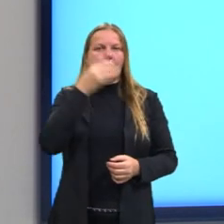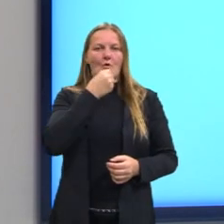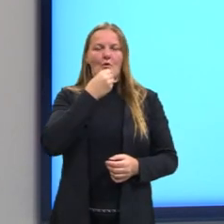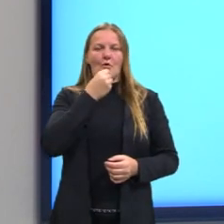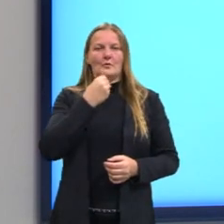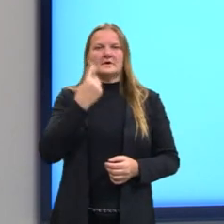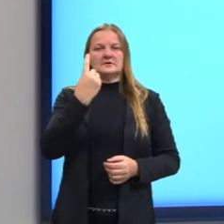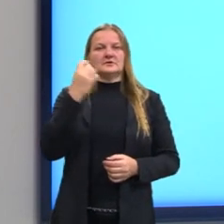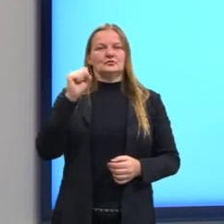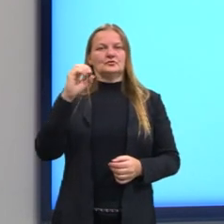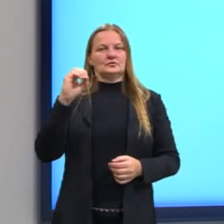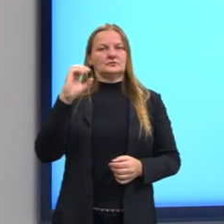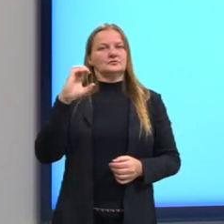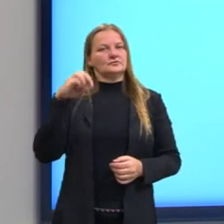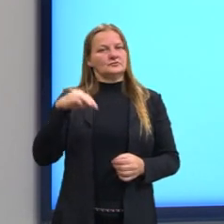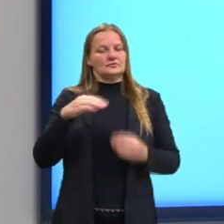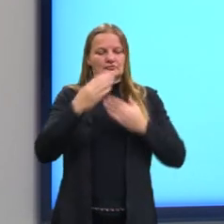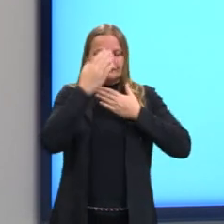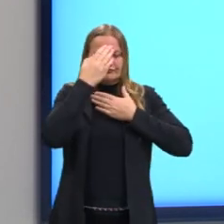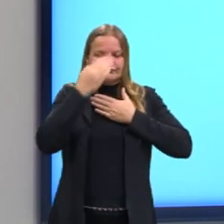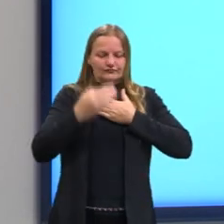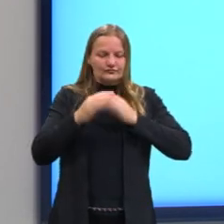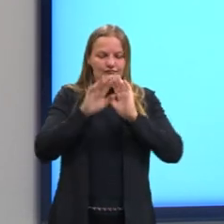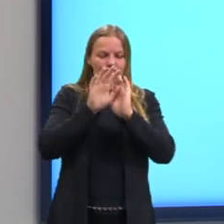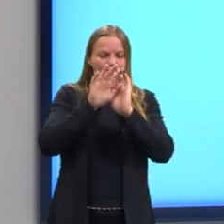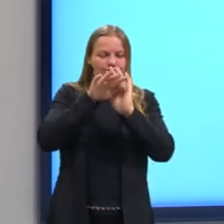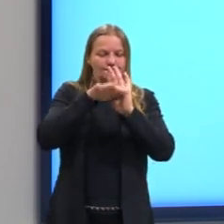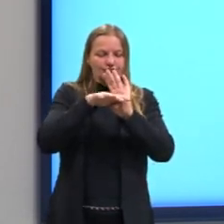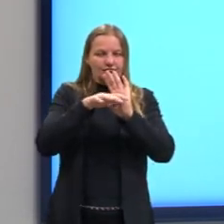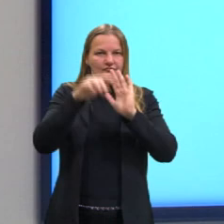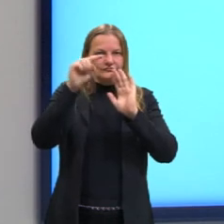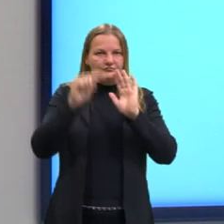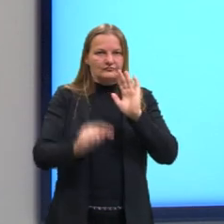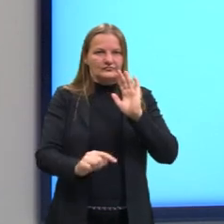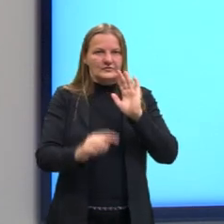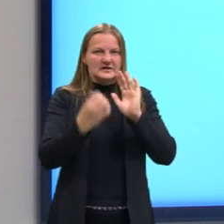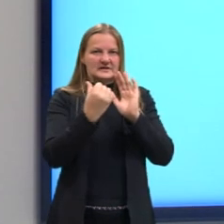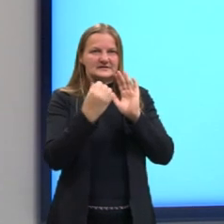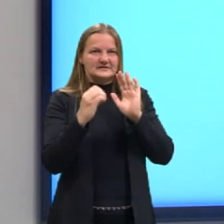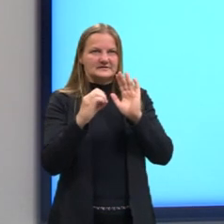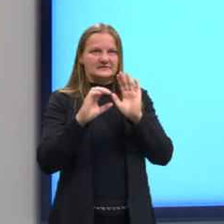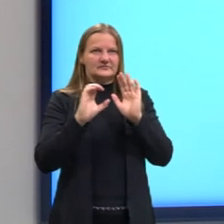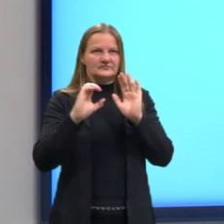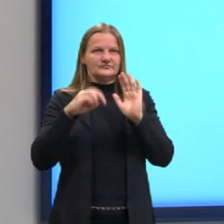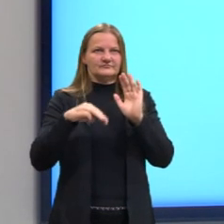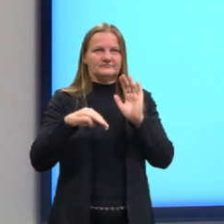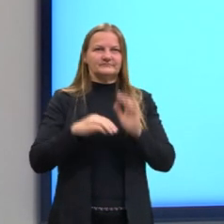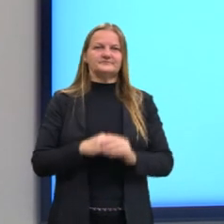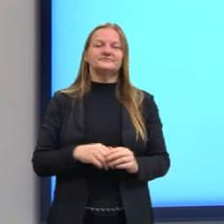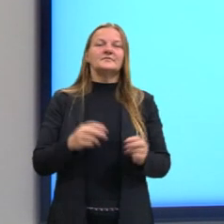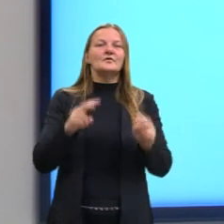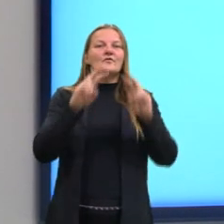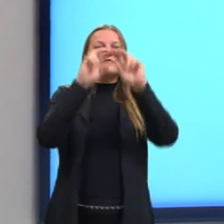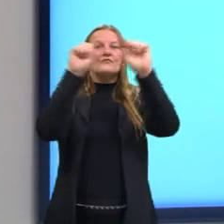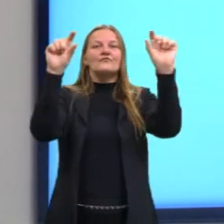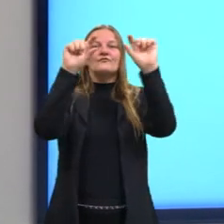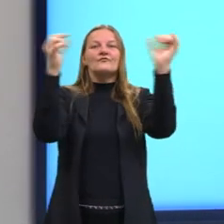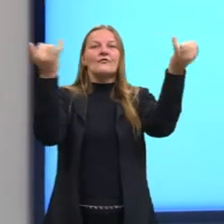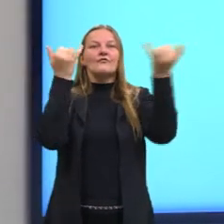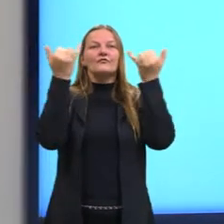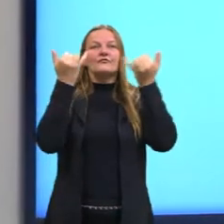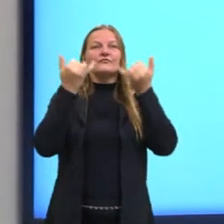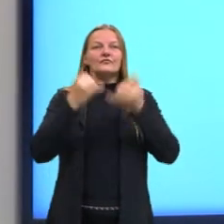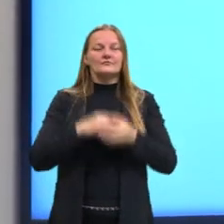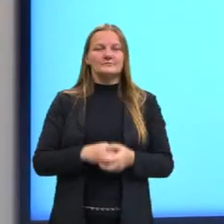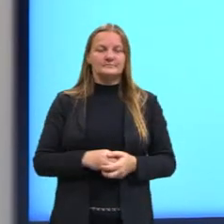180cm, projeta uma sombra de 60cm. Retomando o enunciado, nós temos que, no